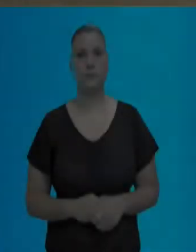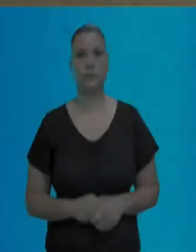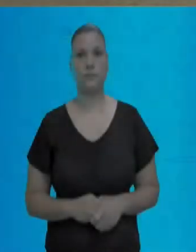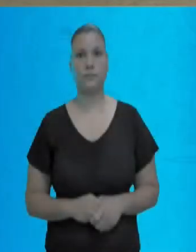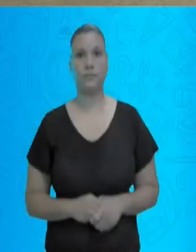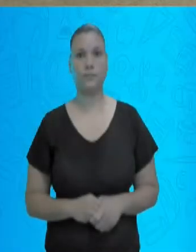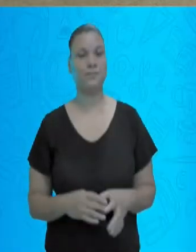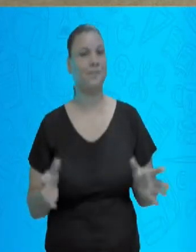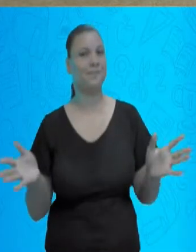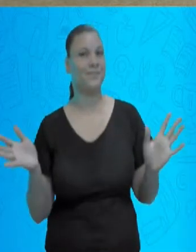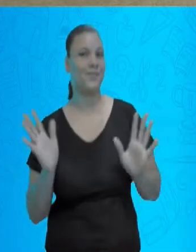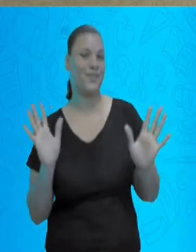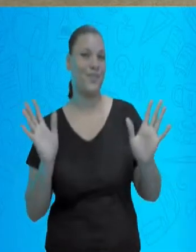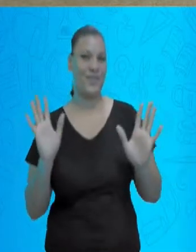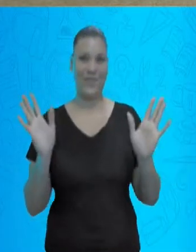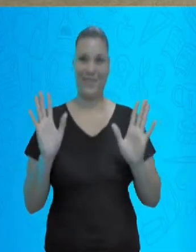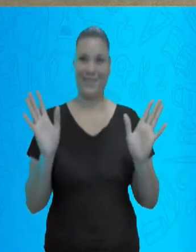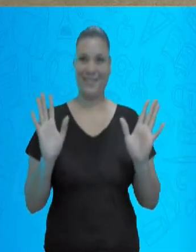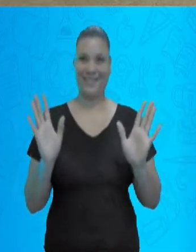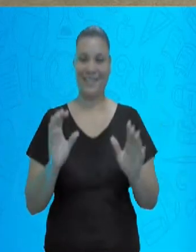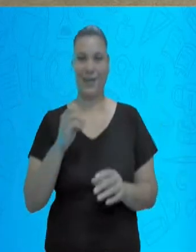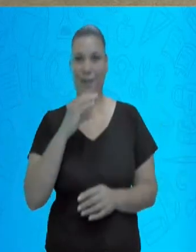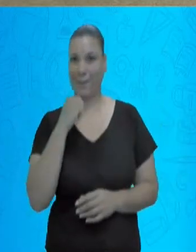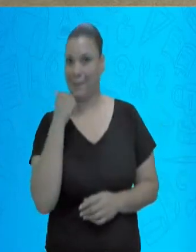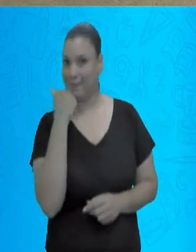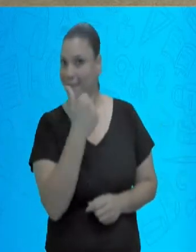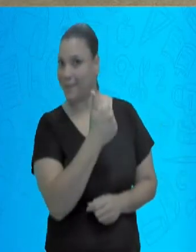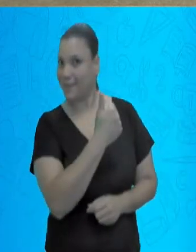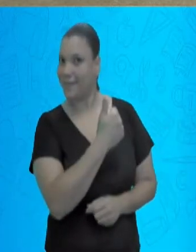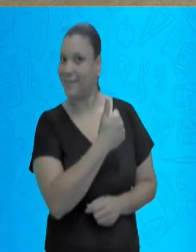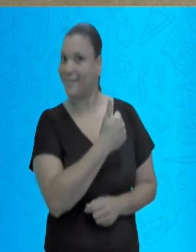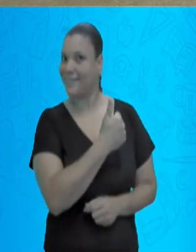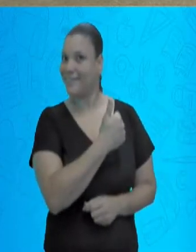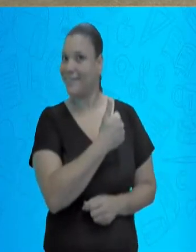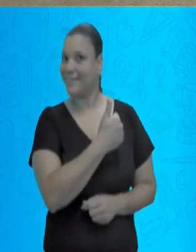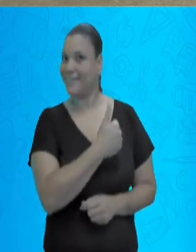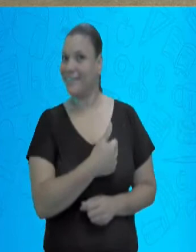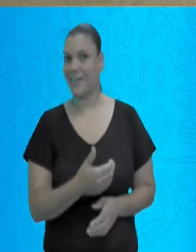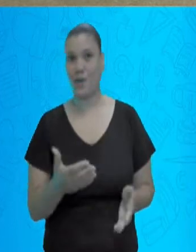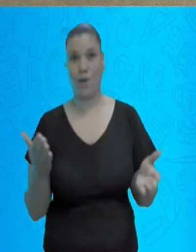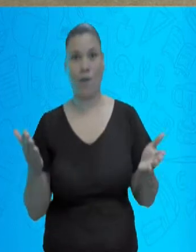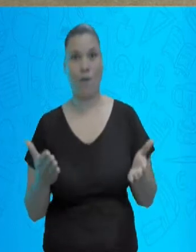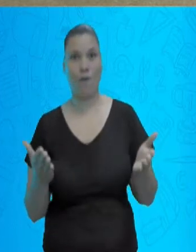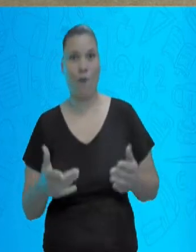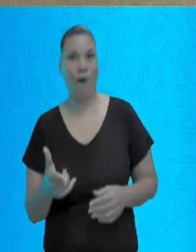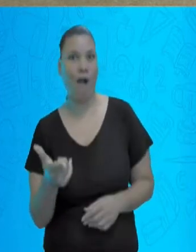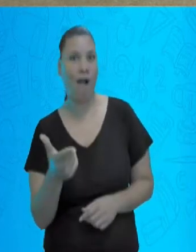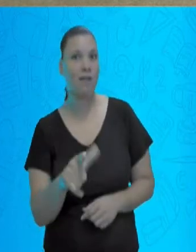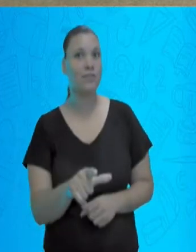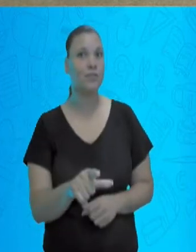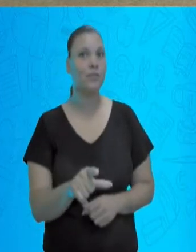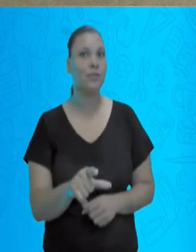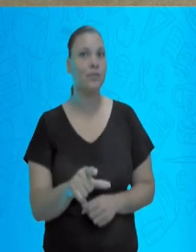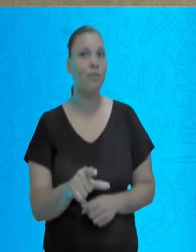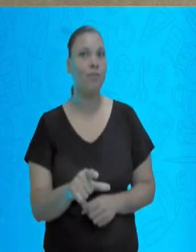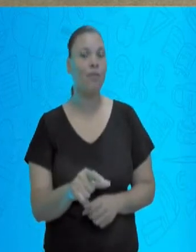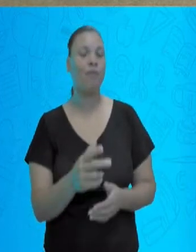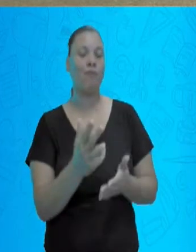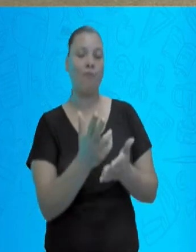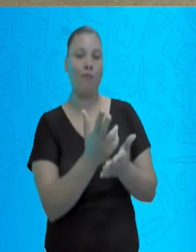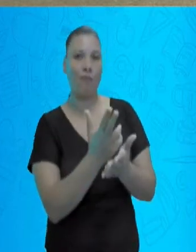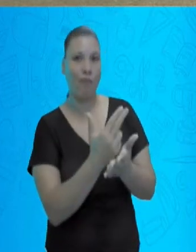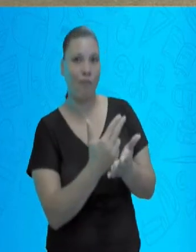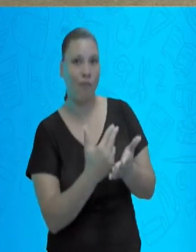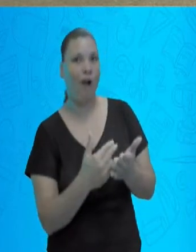Olá, crianças! Tudo bem com vocês? Estamos aqui, mais uma vez, para falar de arte.